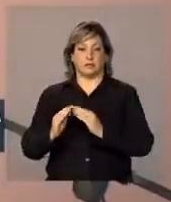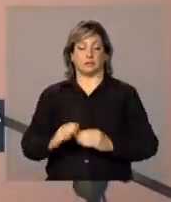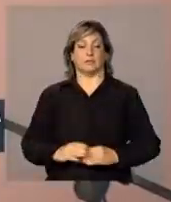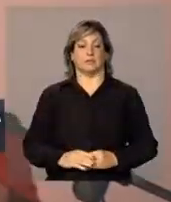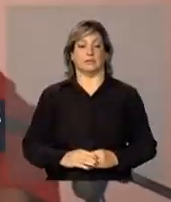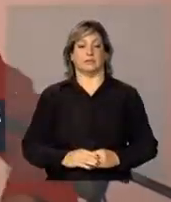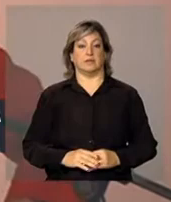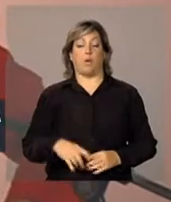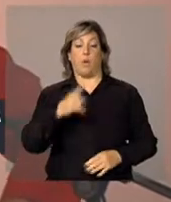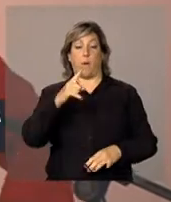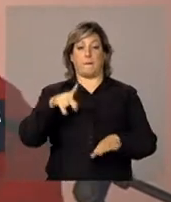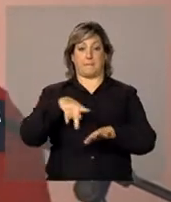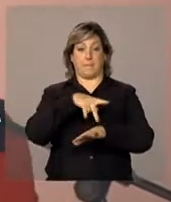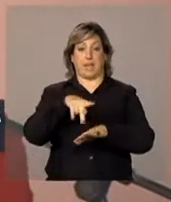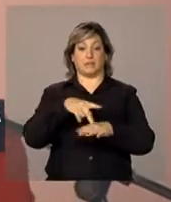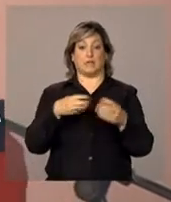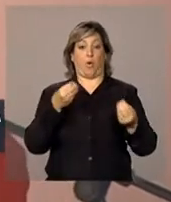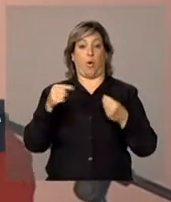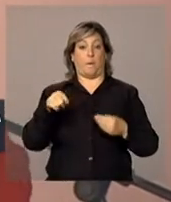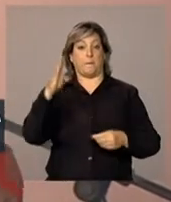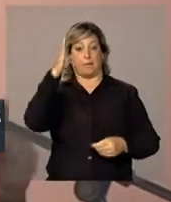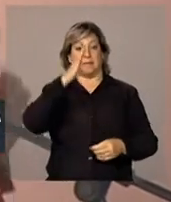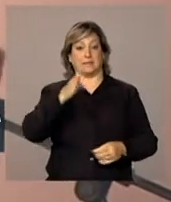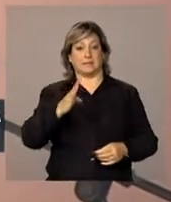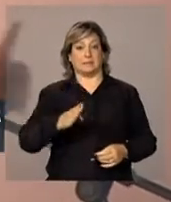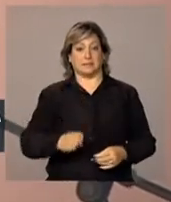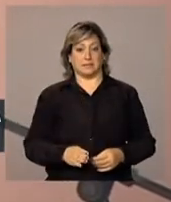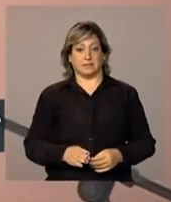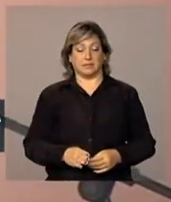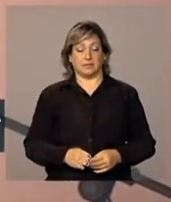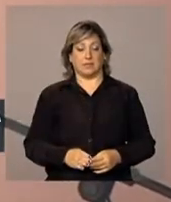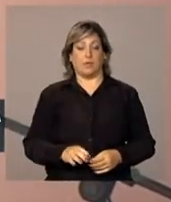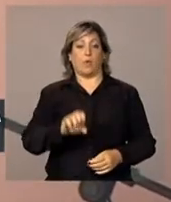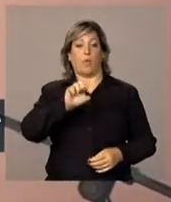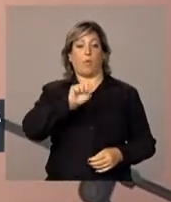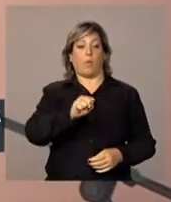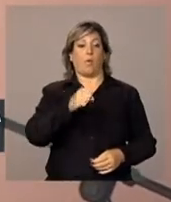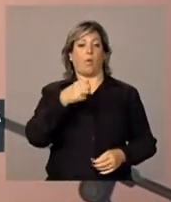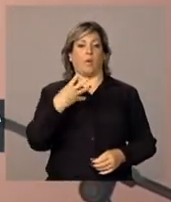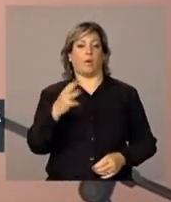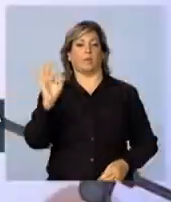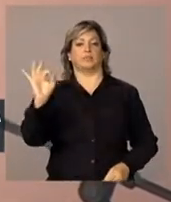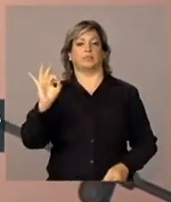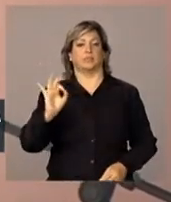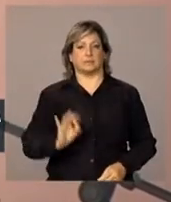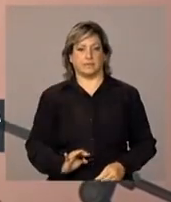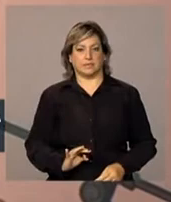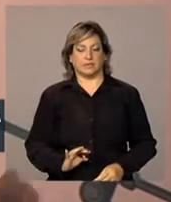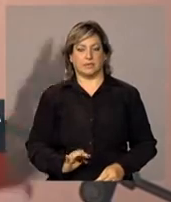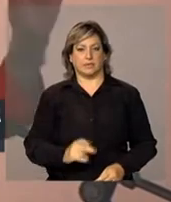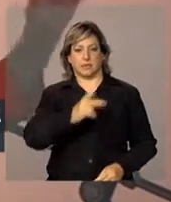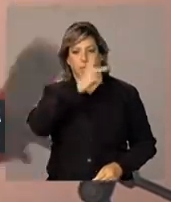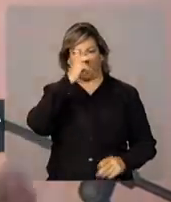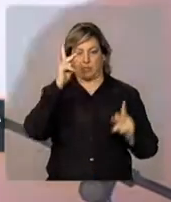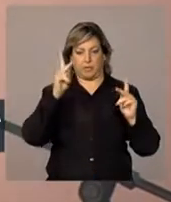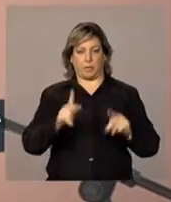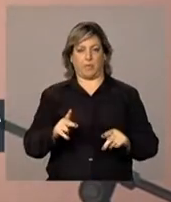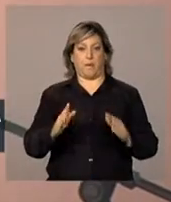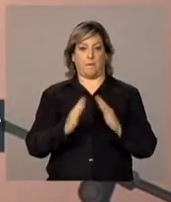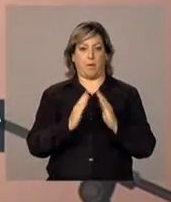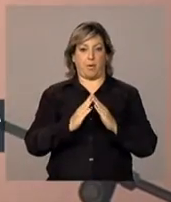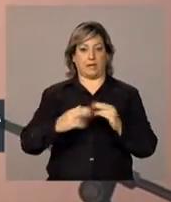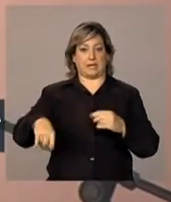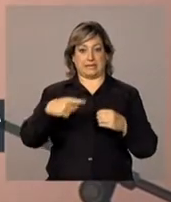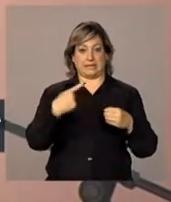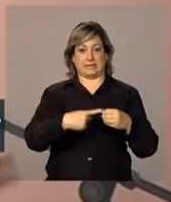Um país como o Brasil, com 84% da sua população morando em cidades,